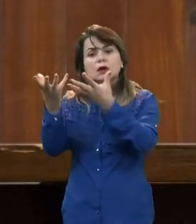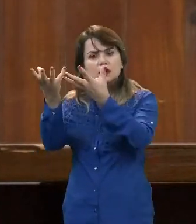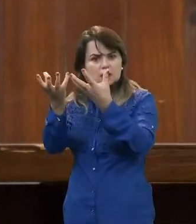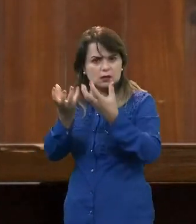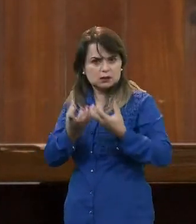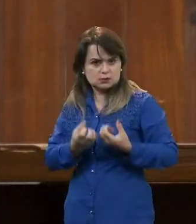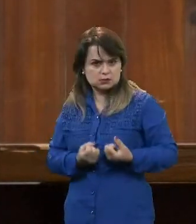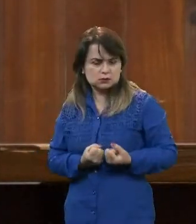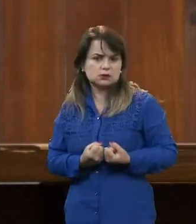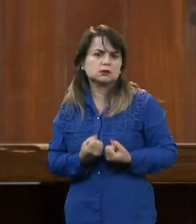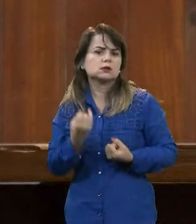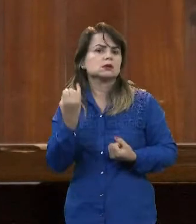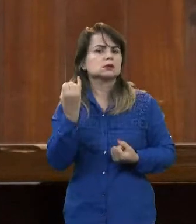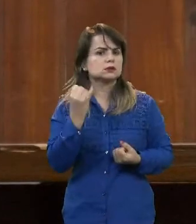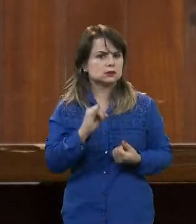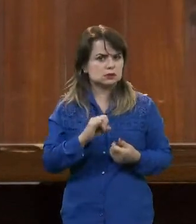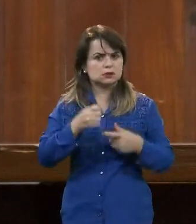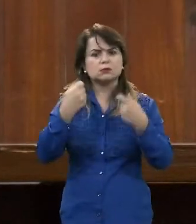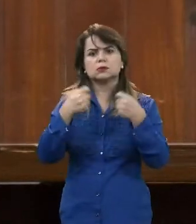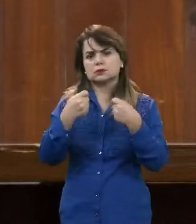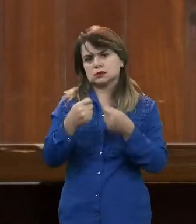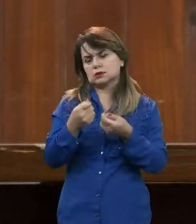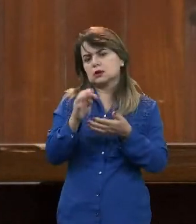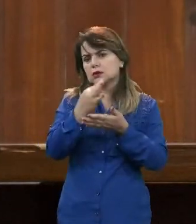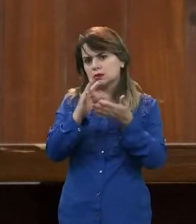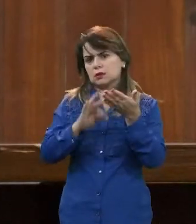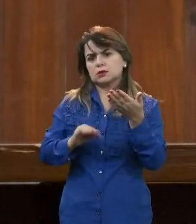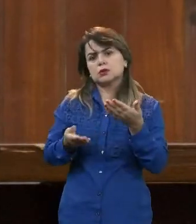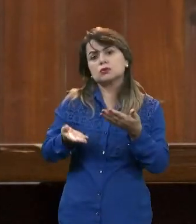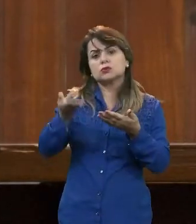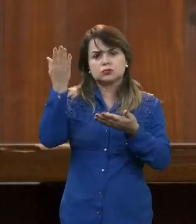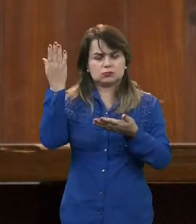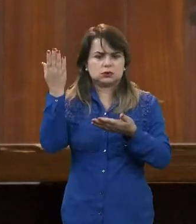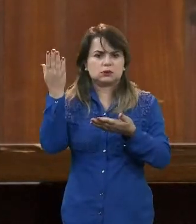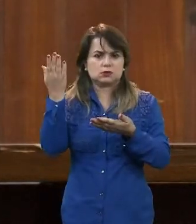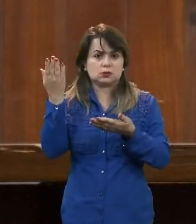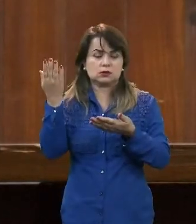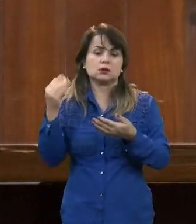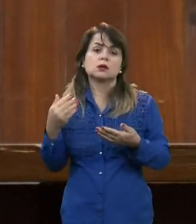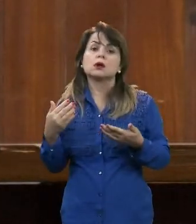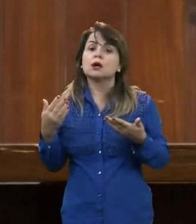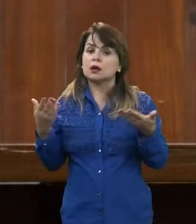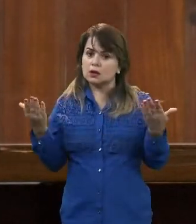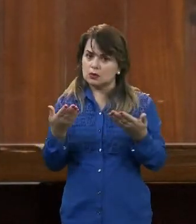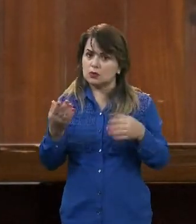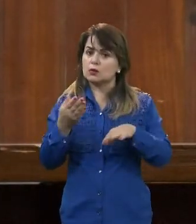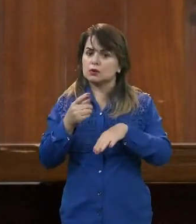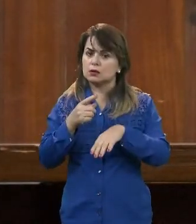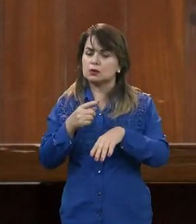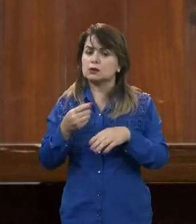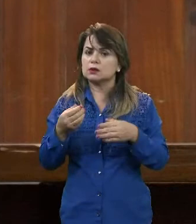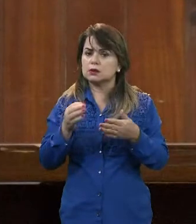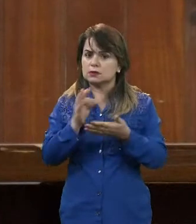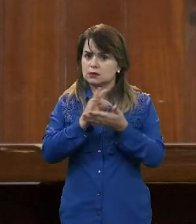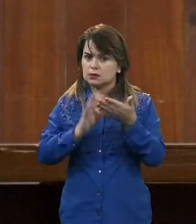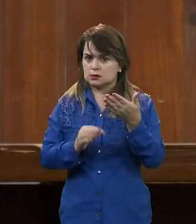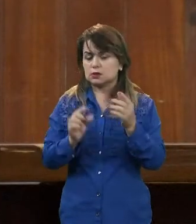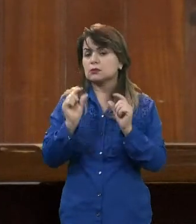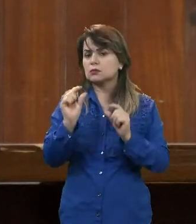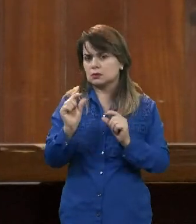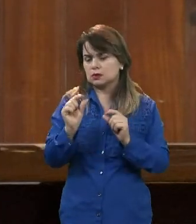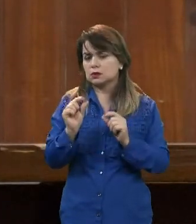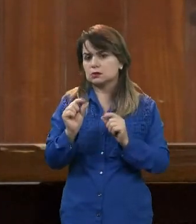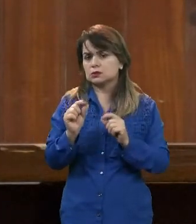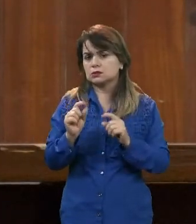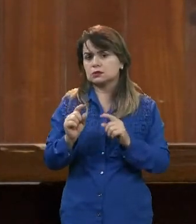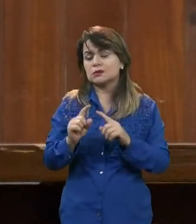que pode subir. Nesse momento, ela é muito baixa e acabou de baixar novamente nesse processo. O Cicrede hoje opera com que taxa nos consignados aqui